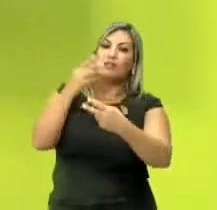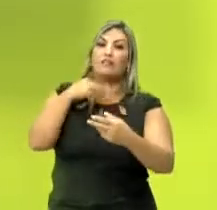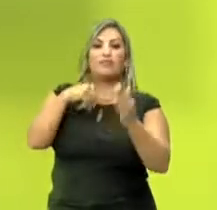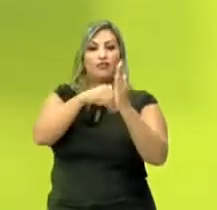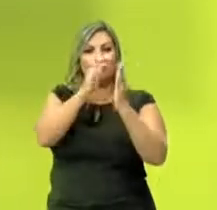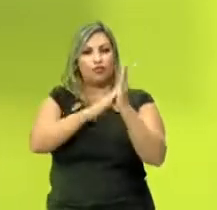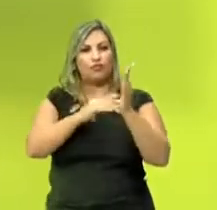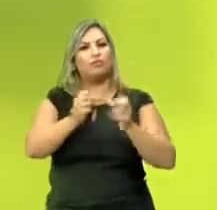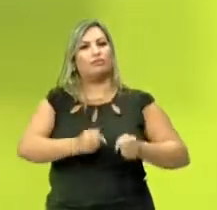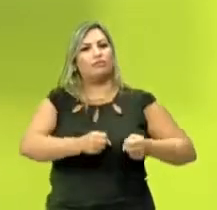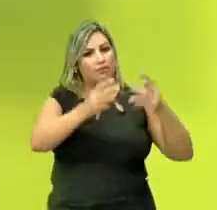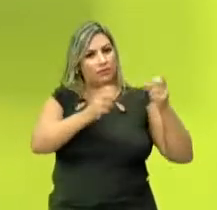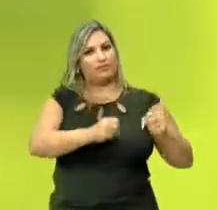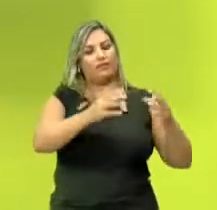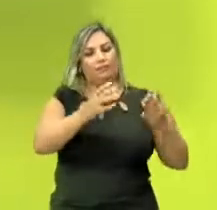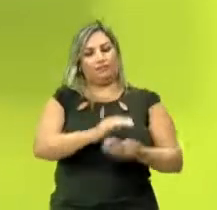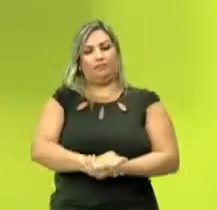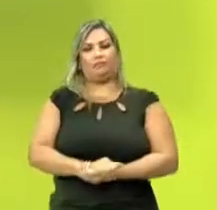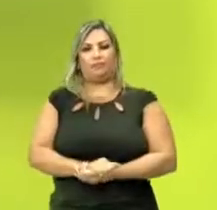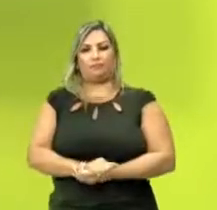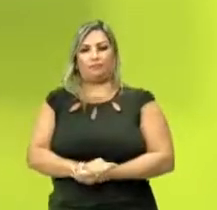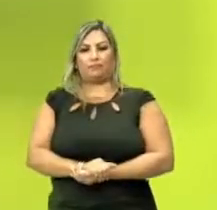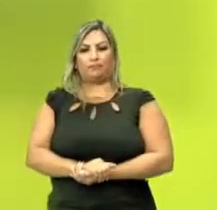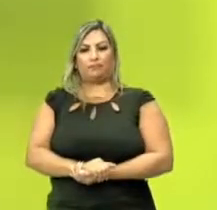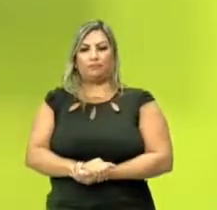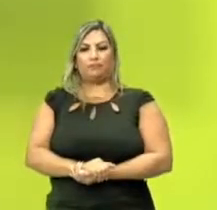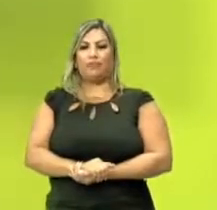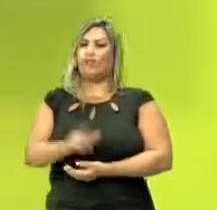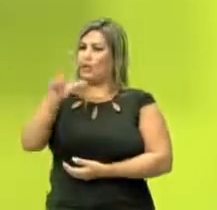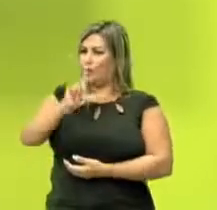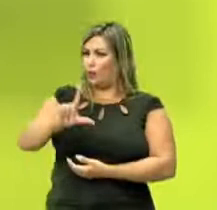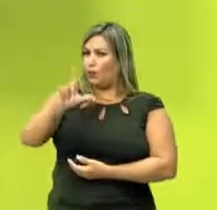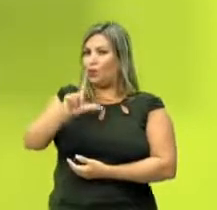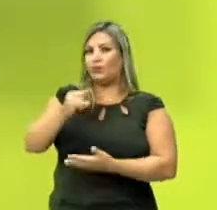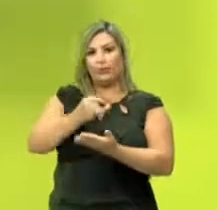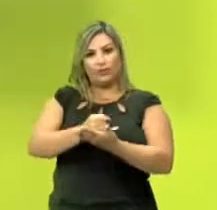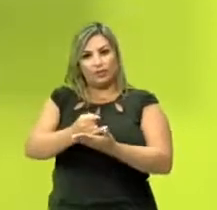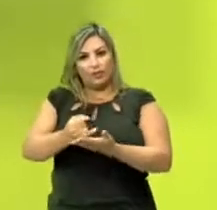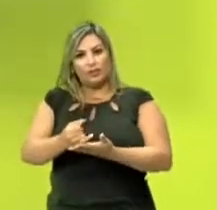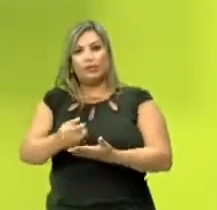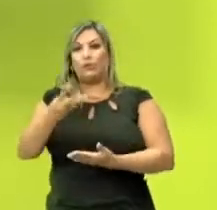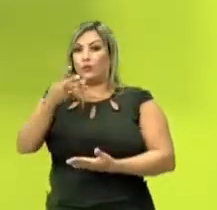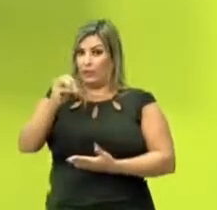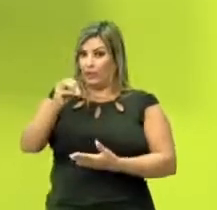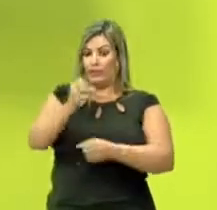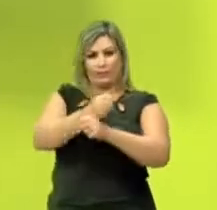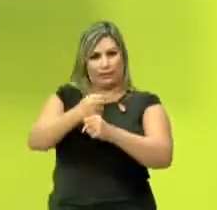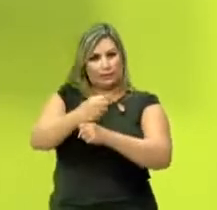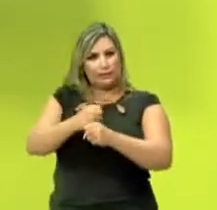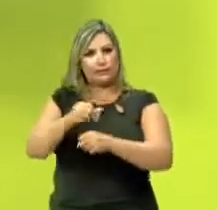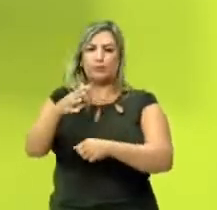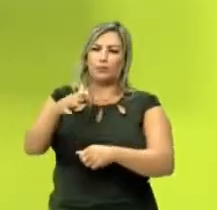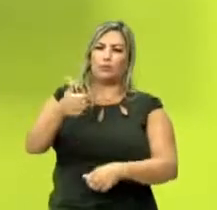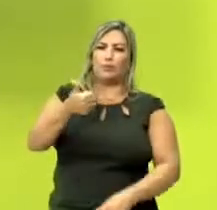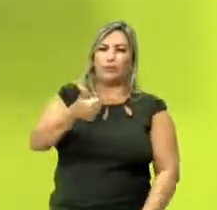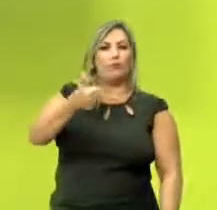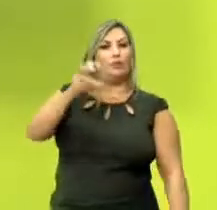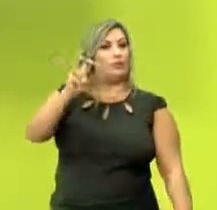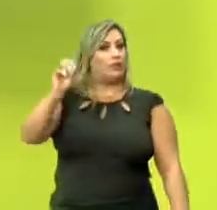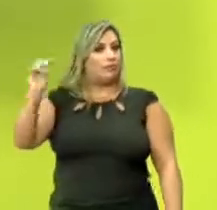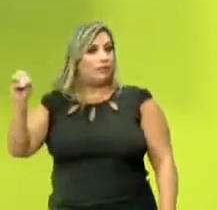essa vegetação, tá? É claro que nesse início, os primeiros 30 anos, Mais ou menos aí de